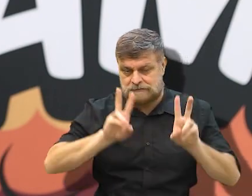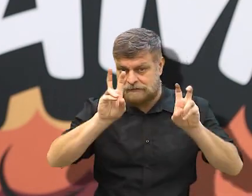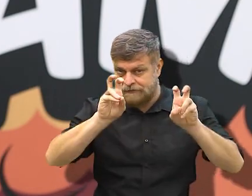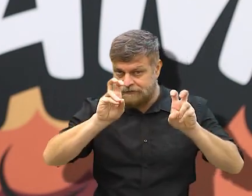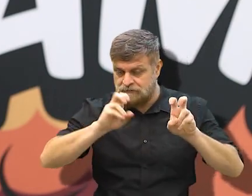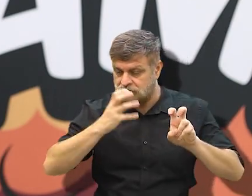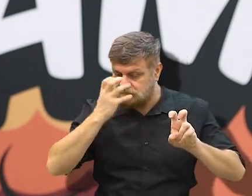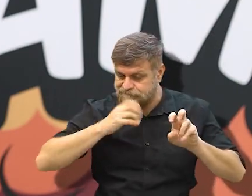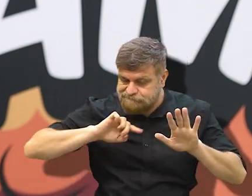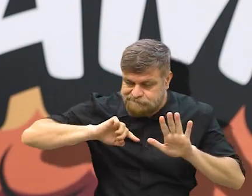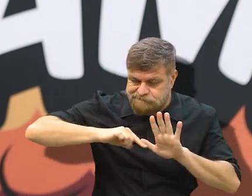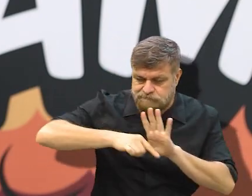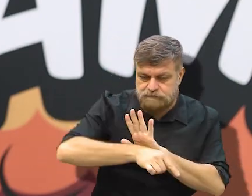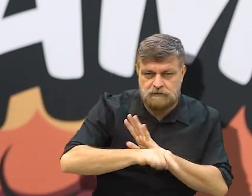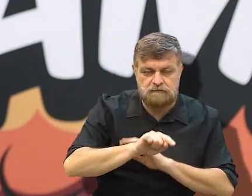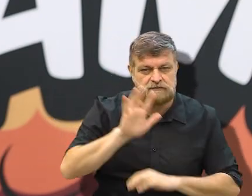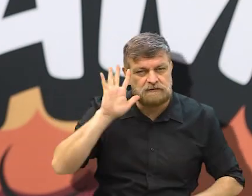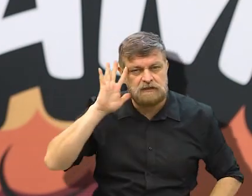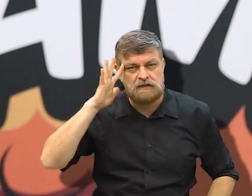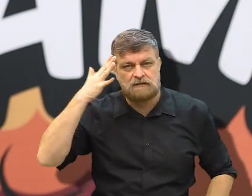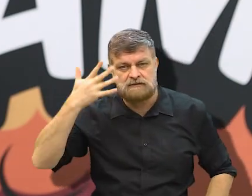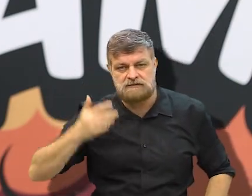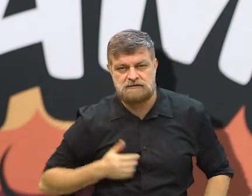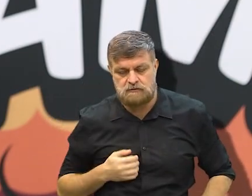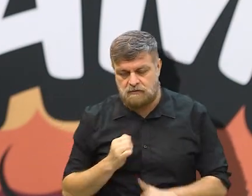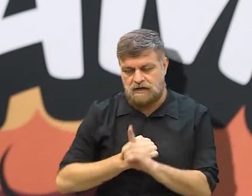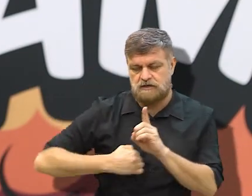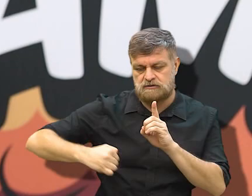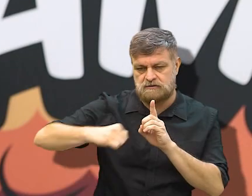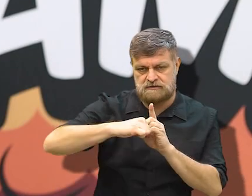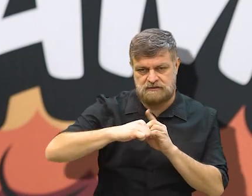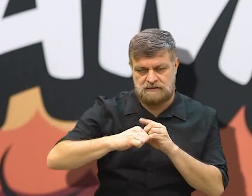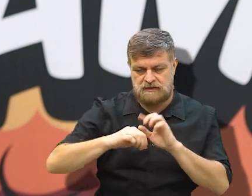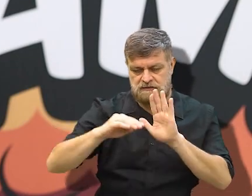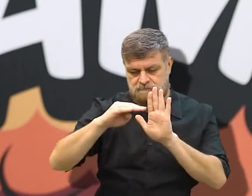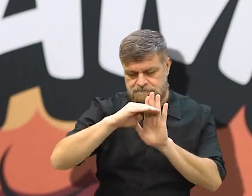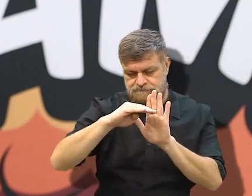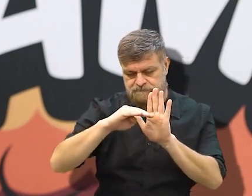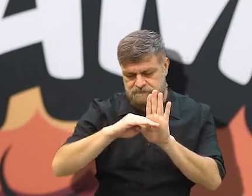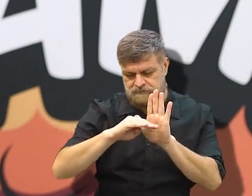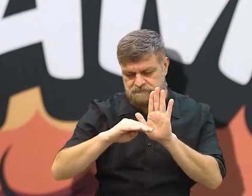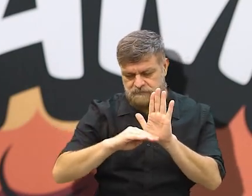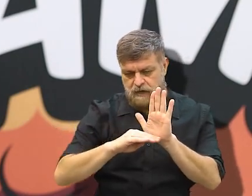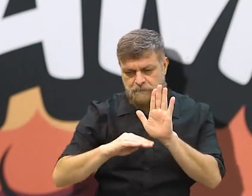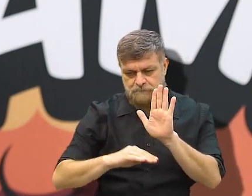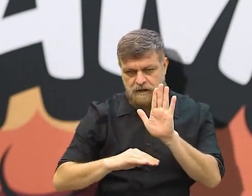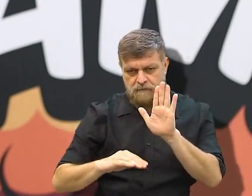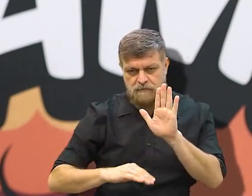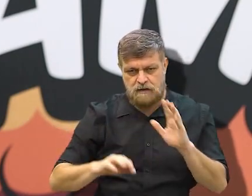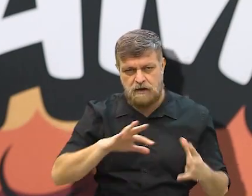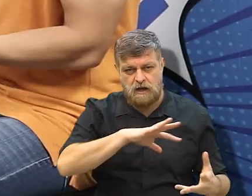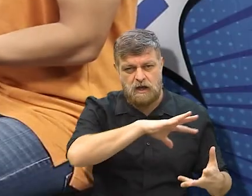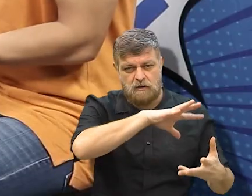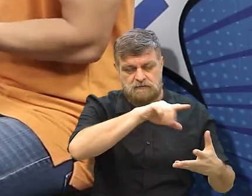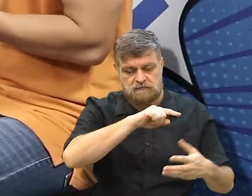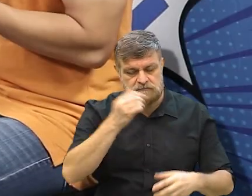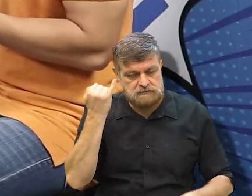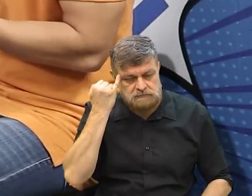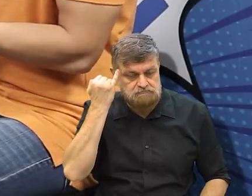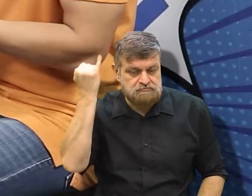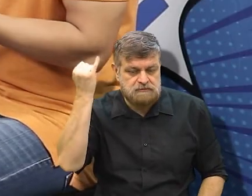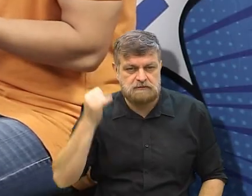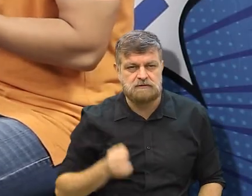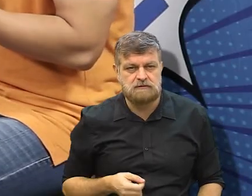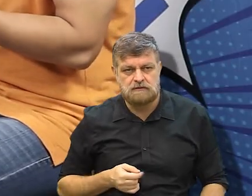aprofundada nas questões que você decidiu ali. As castas, o universo que você criou. E chegou algum